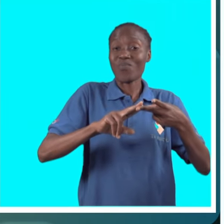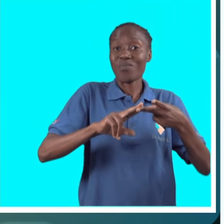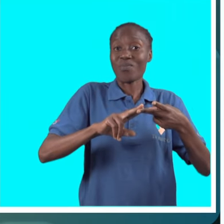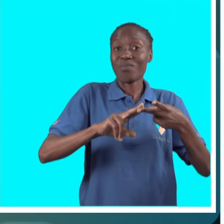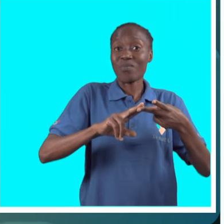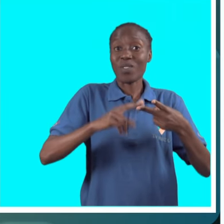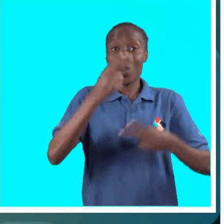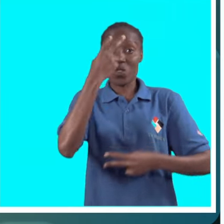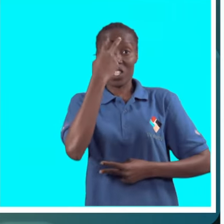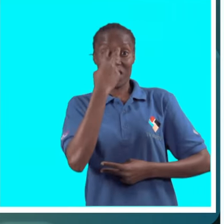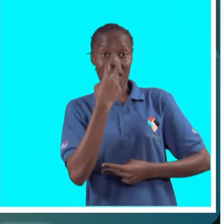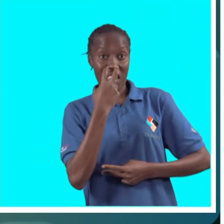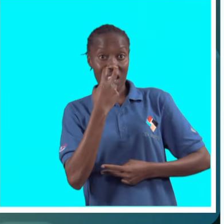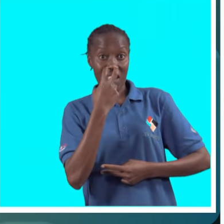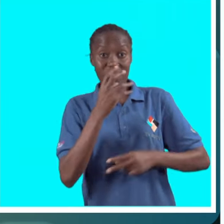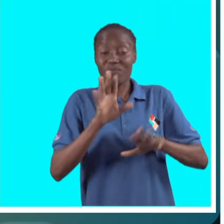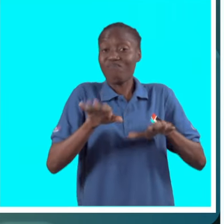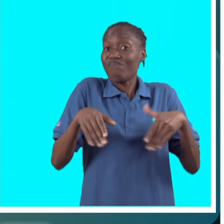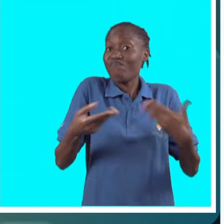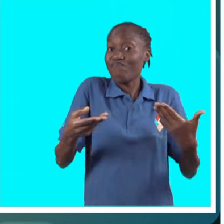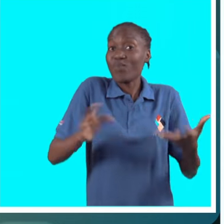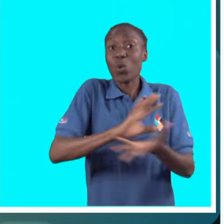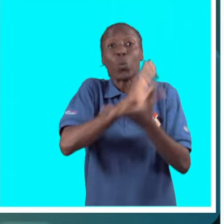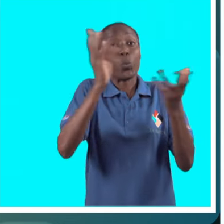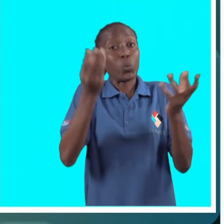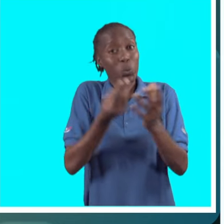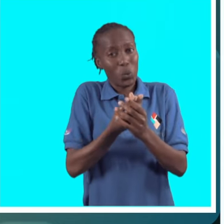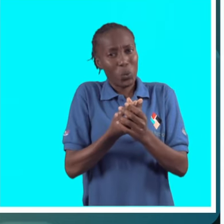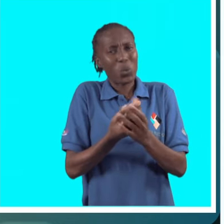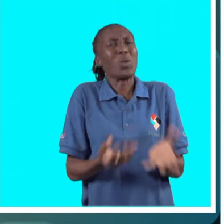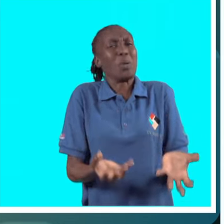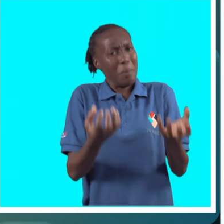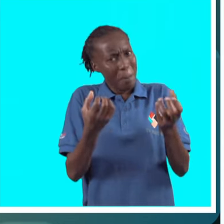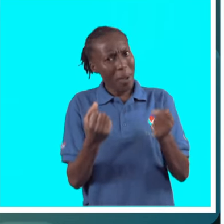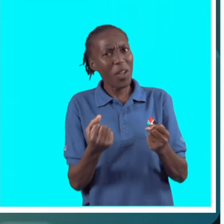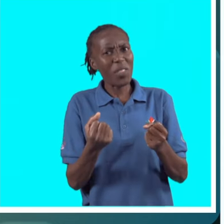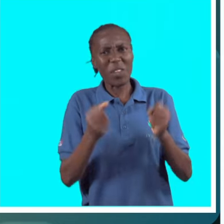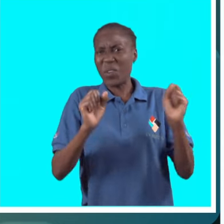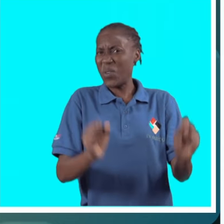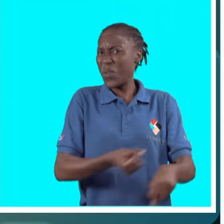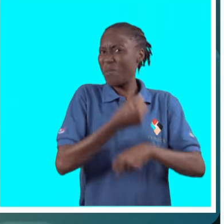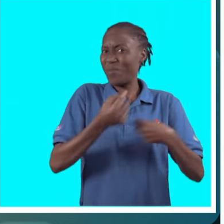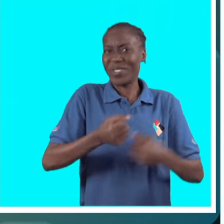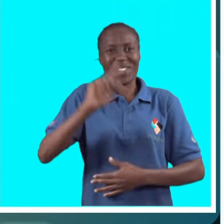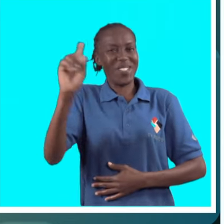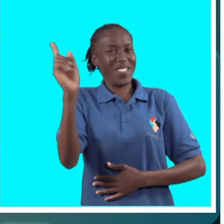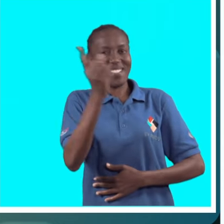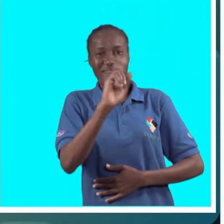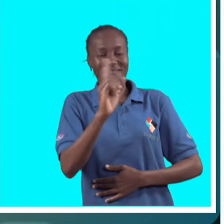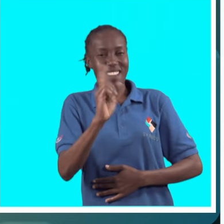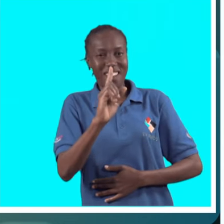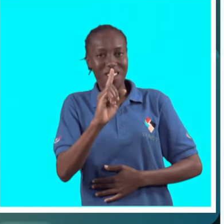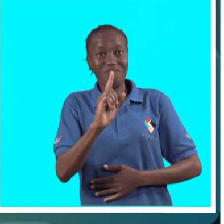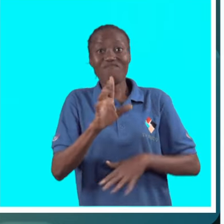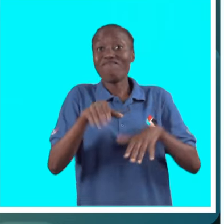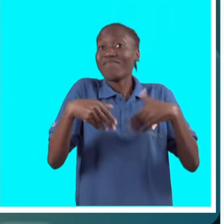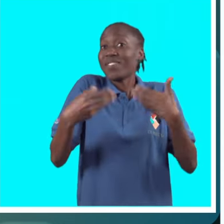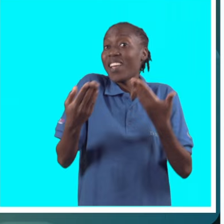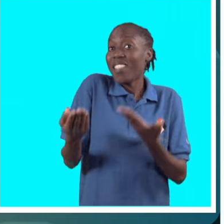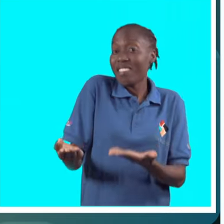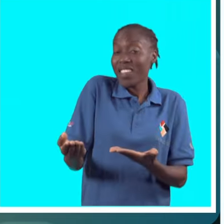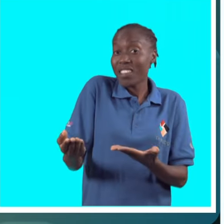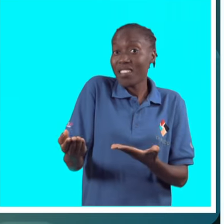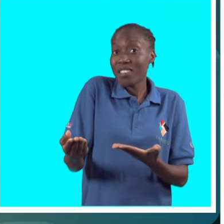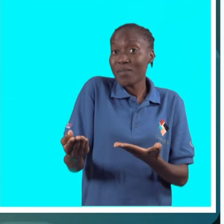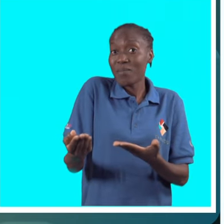cegas, tudo é possível. Não há nenhuma coisa impossível. Daí que, de facto, o Tancsodú